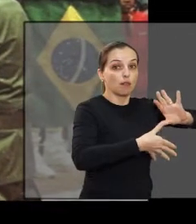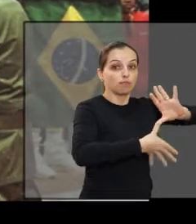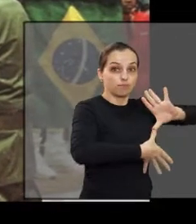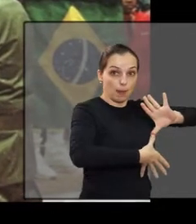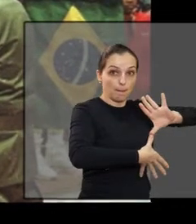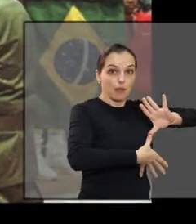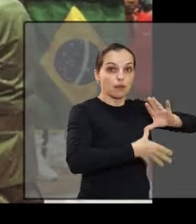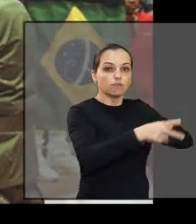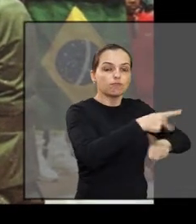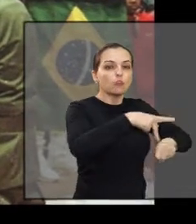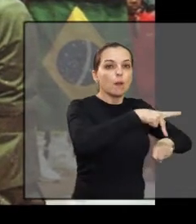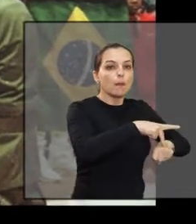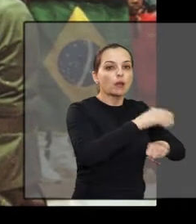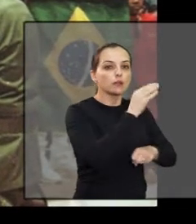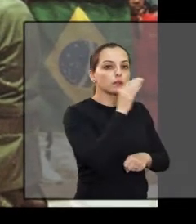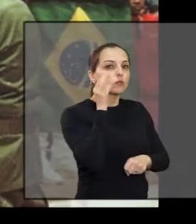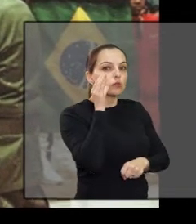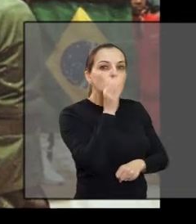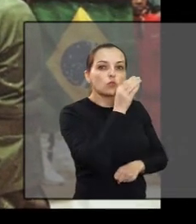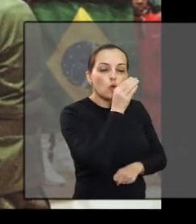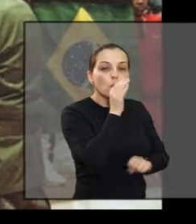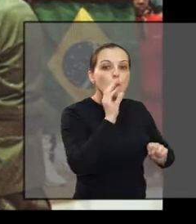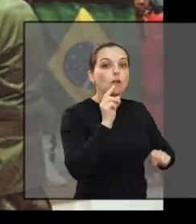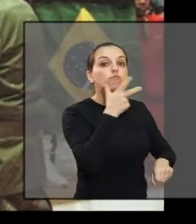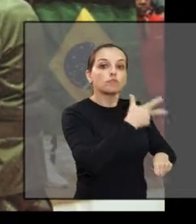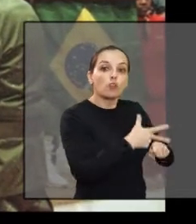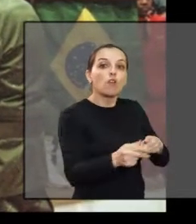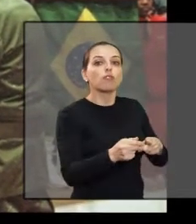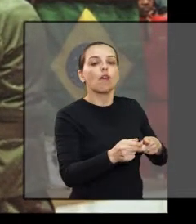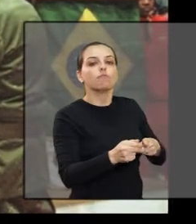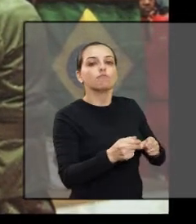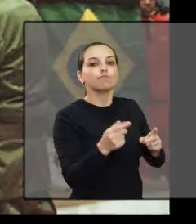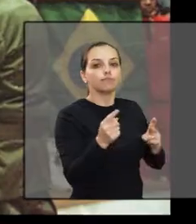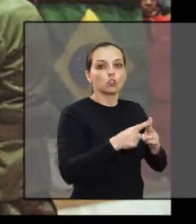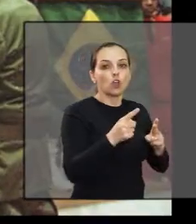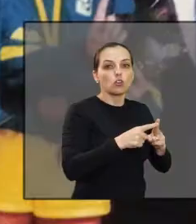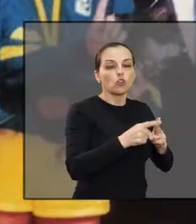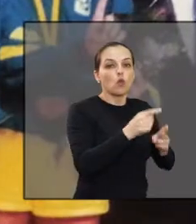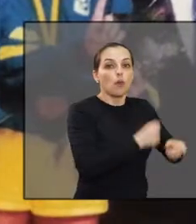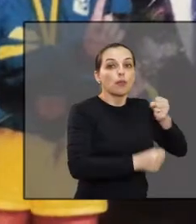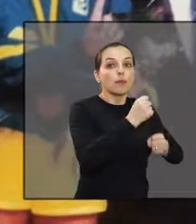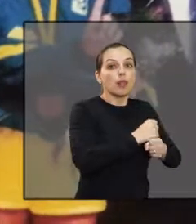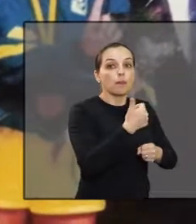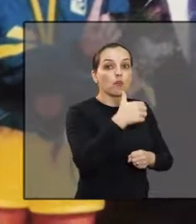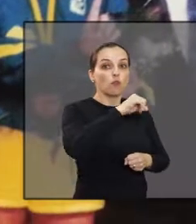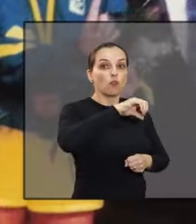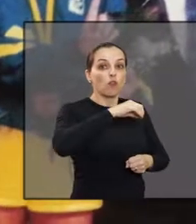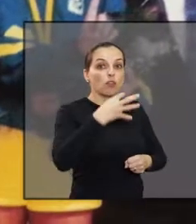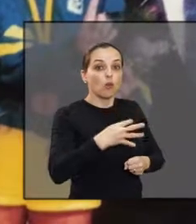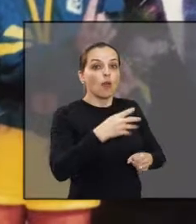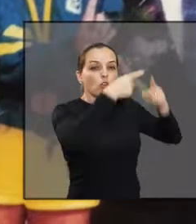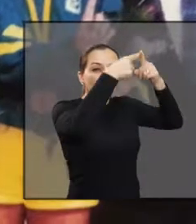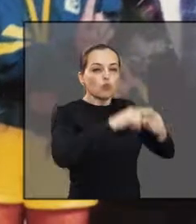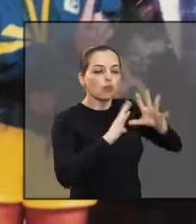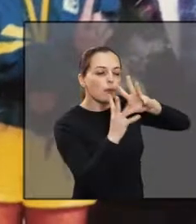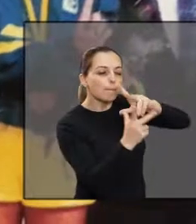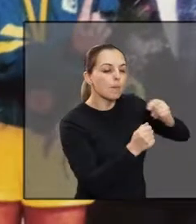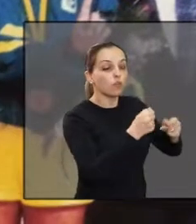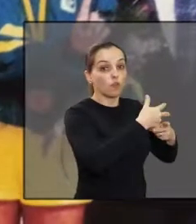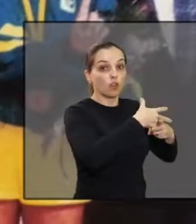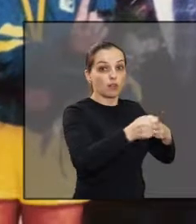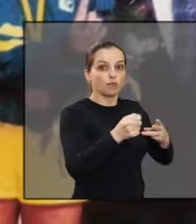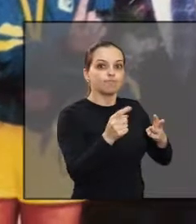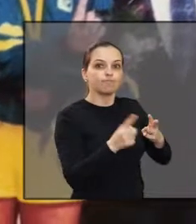Jogos Pan-Americanos de Cuba em 91, em 94 foi campeã mundial,